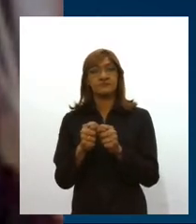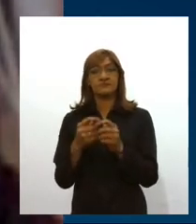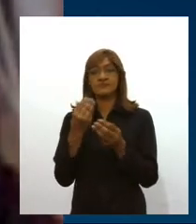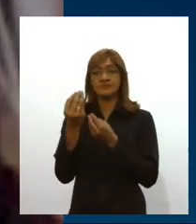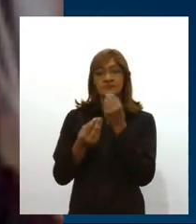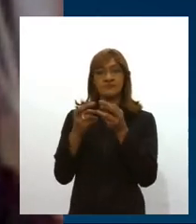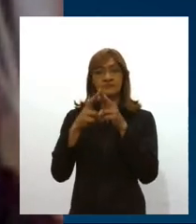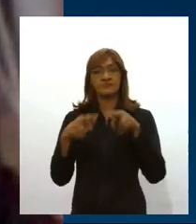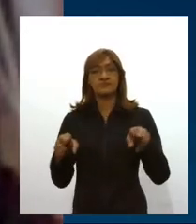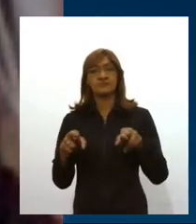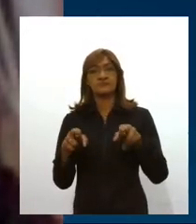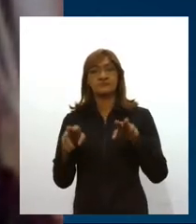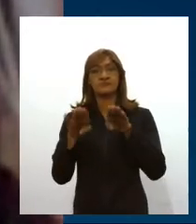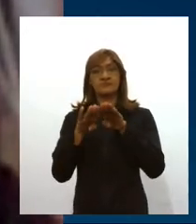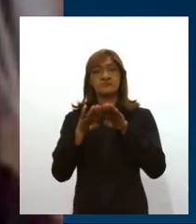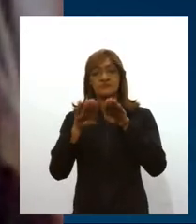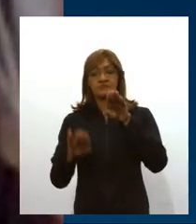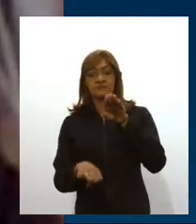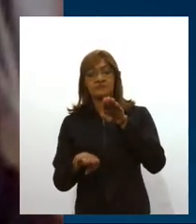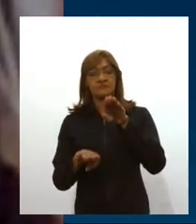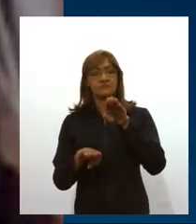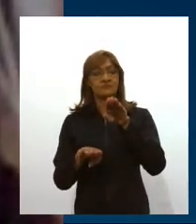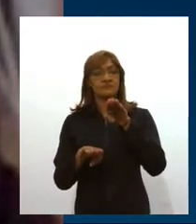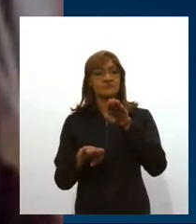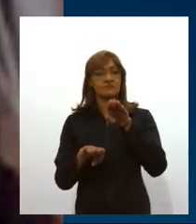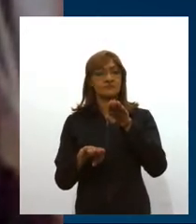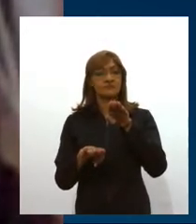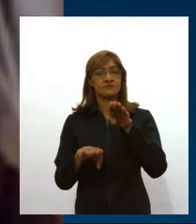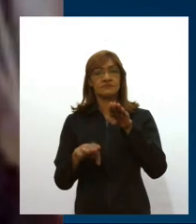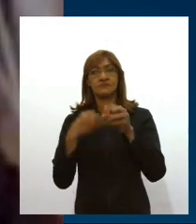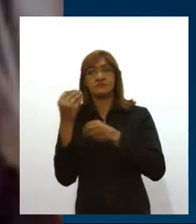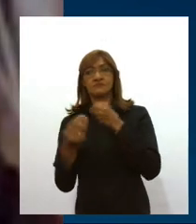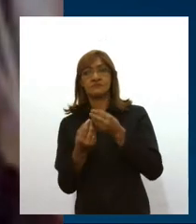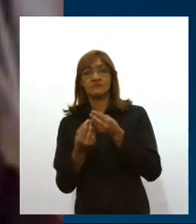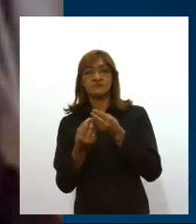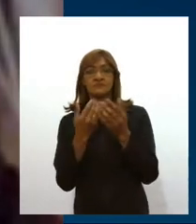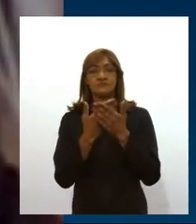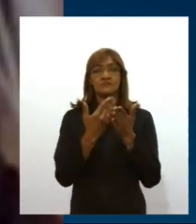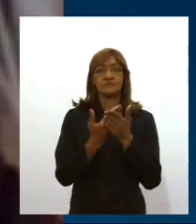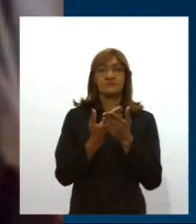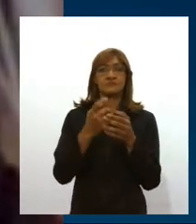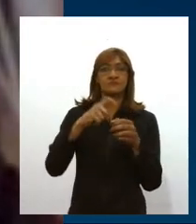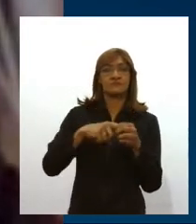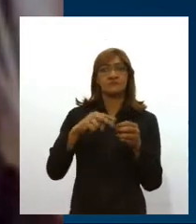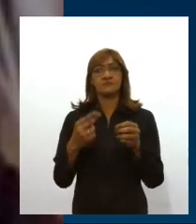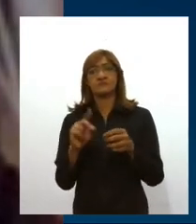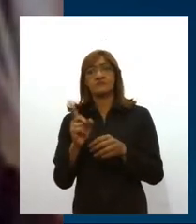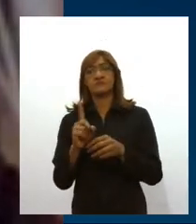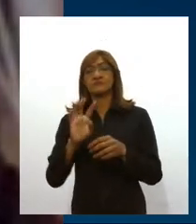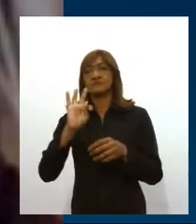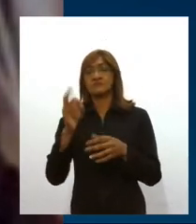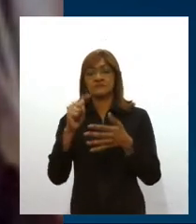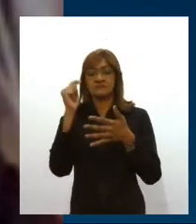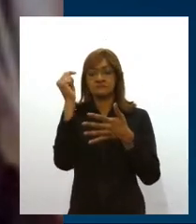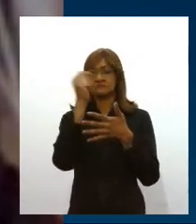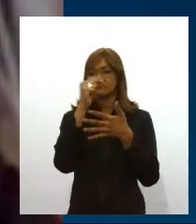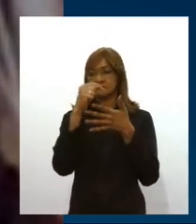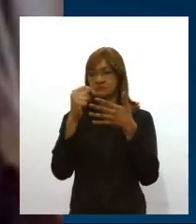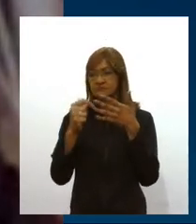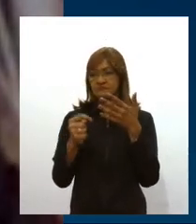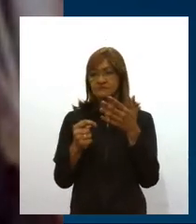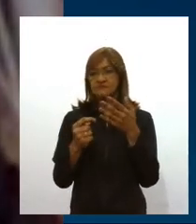desigualdade, que você não ter a volta às aulas vai acentuar todos esses problemas que foram